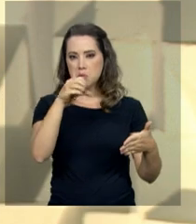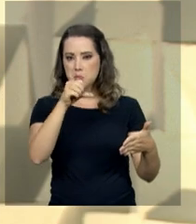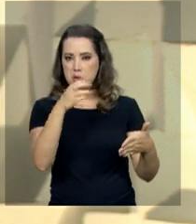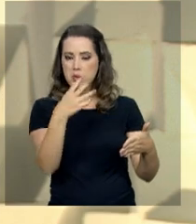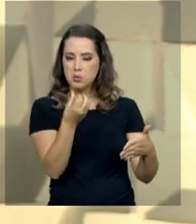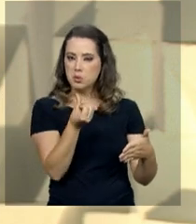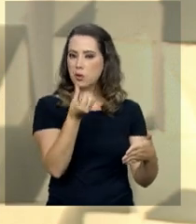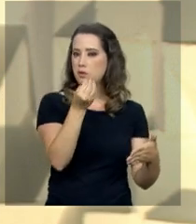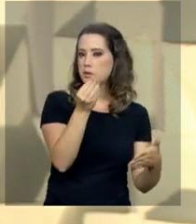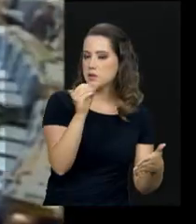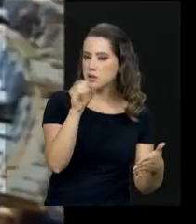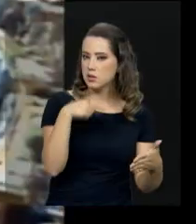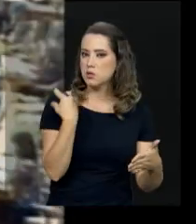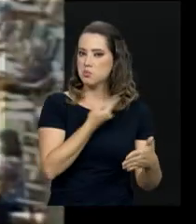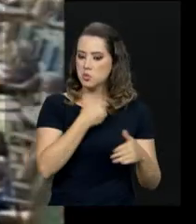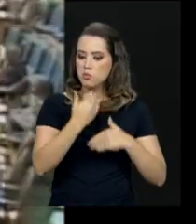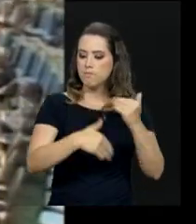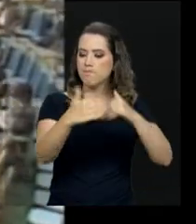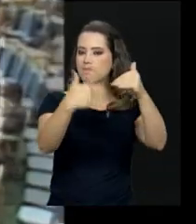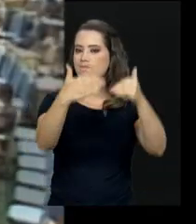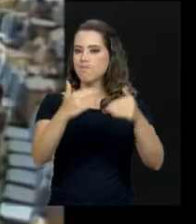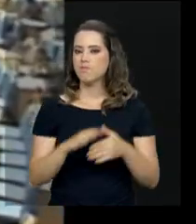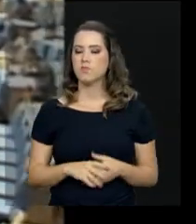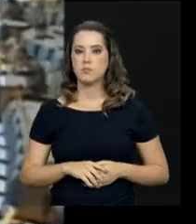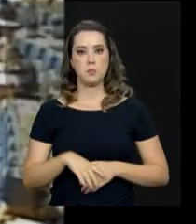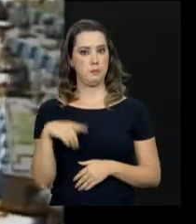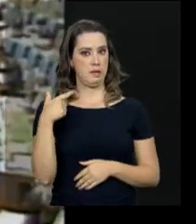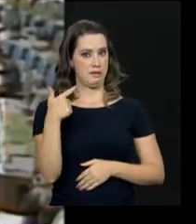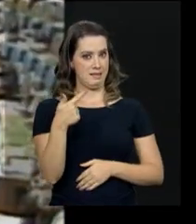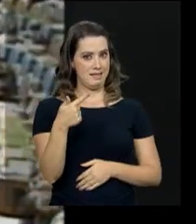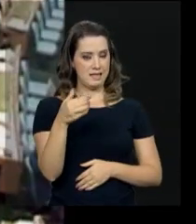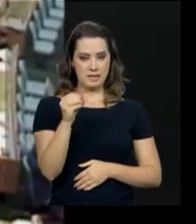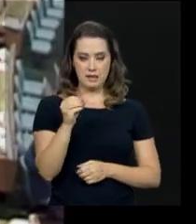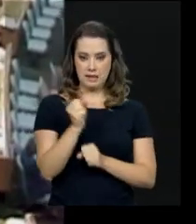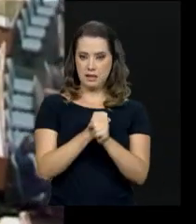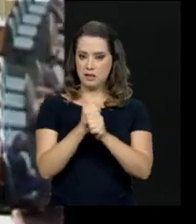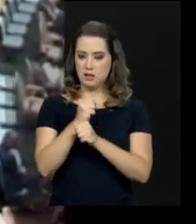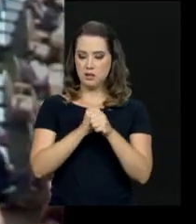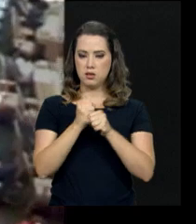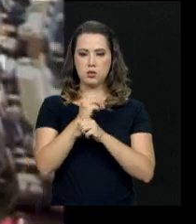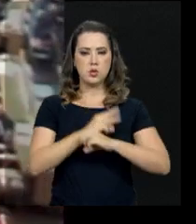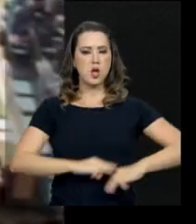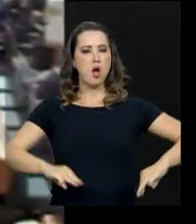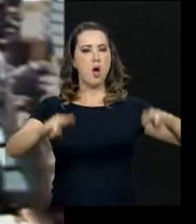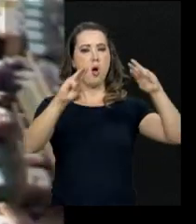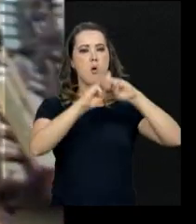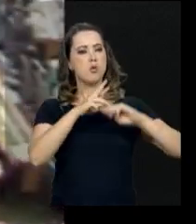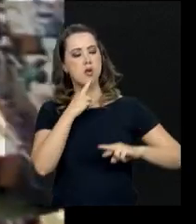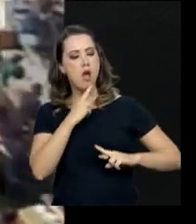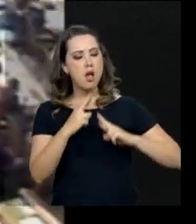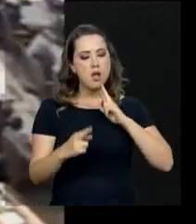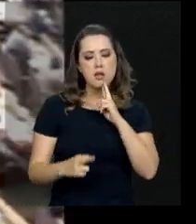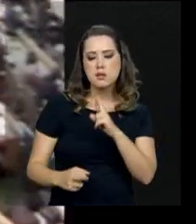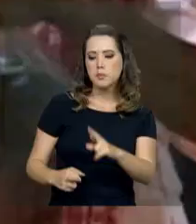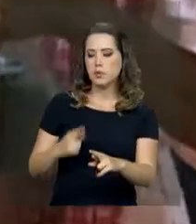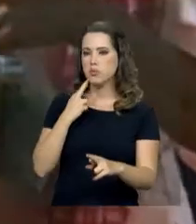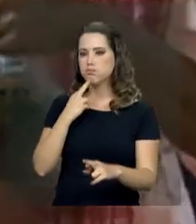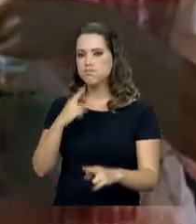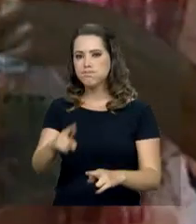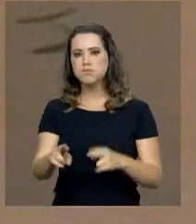foi ganhando algum destaque. Em mais de sete décadas, a ONU respondeu aos clamores que levaram à sua criação.